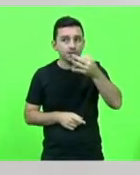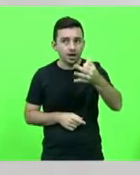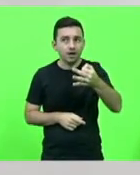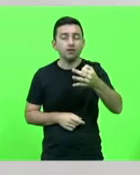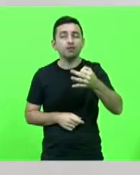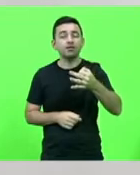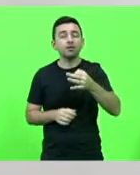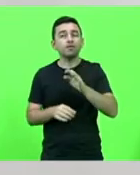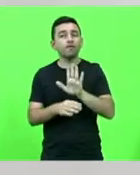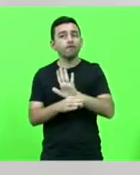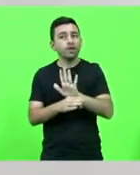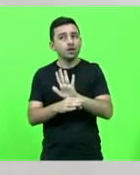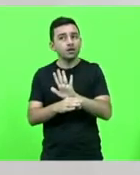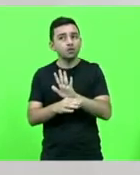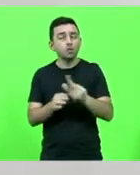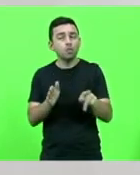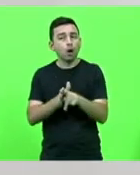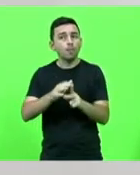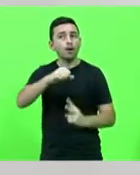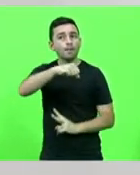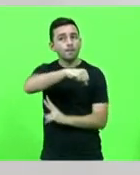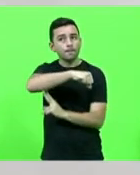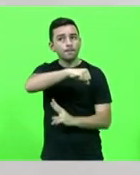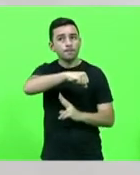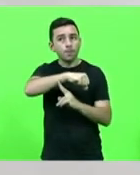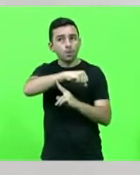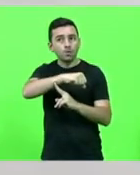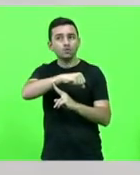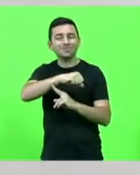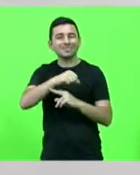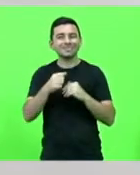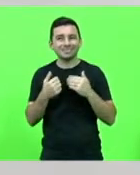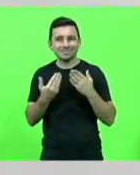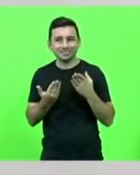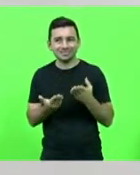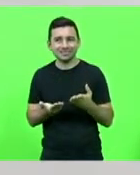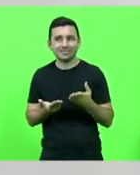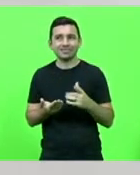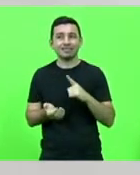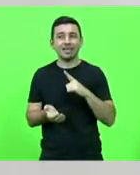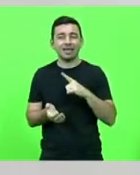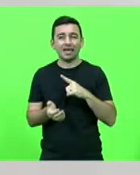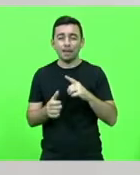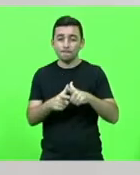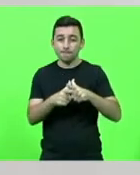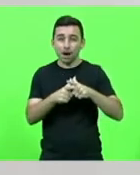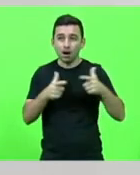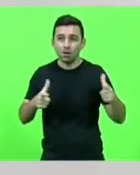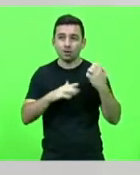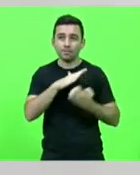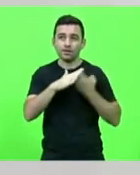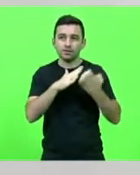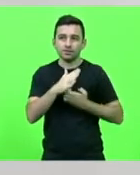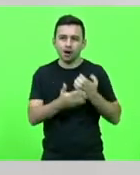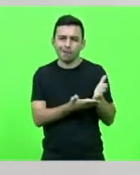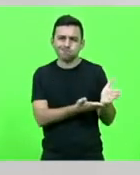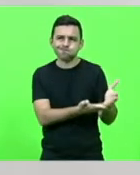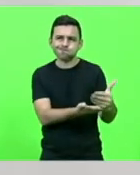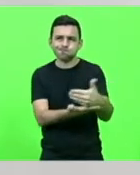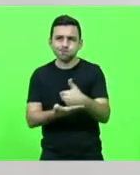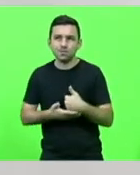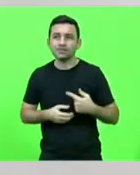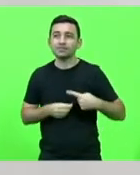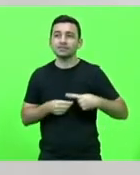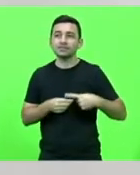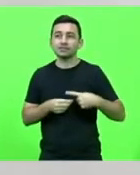relação a nossa ponte em Lengaspar bem próximo a ponte nós temos a maior empresa arrecadadora do município individual